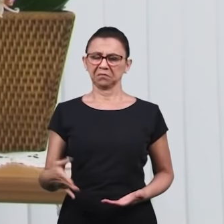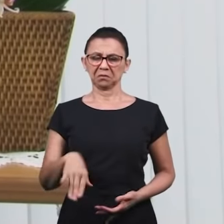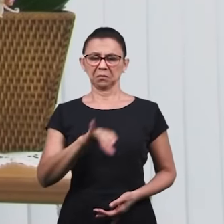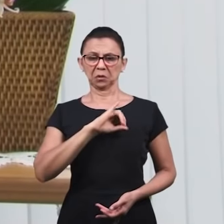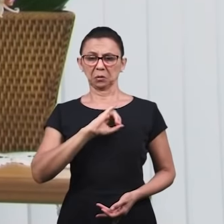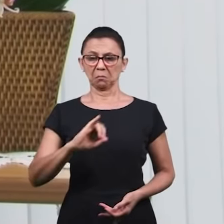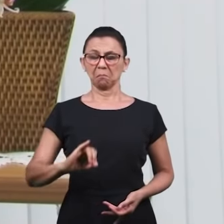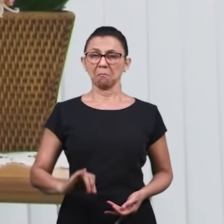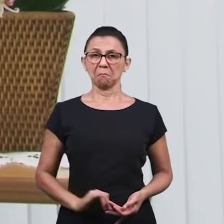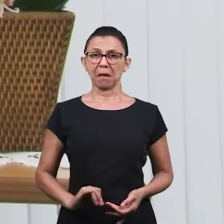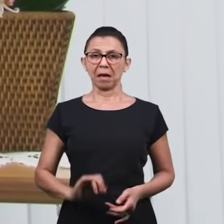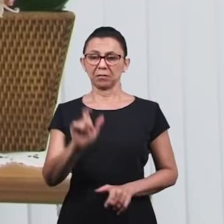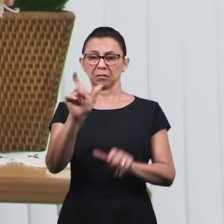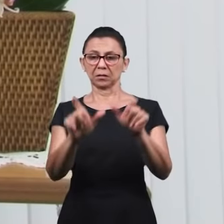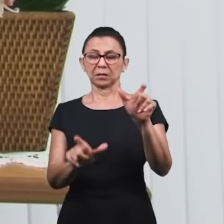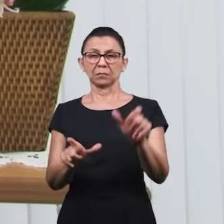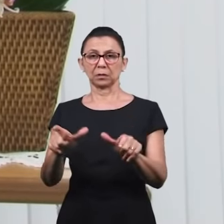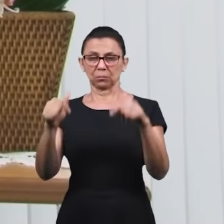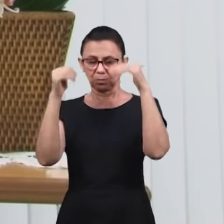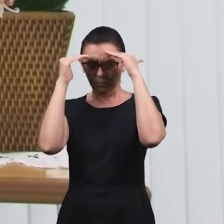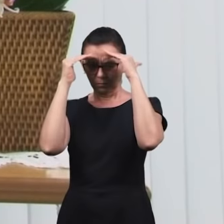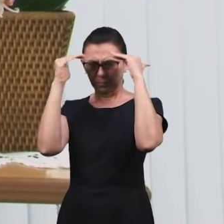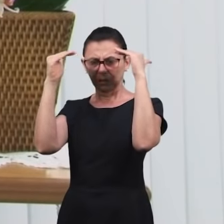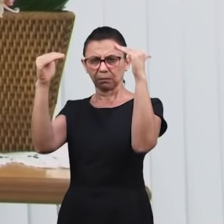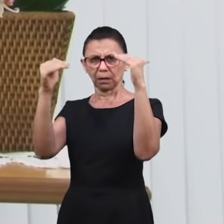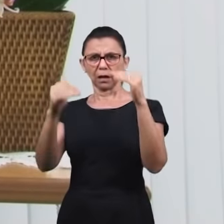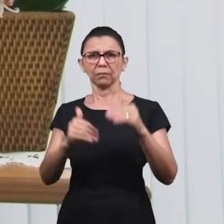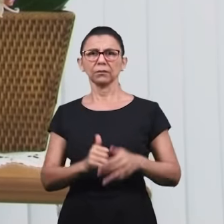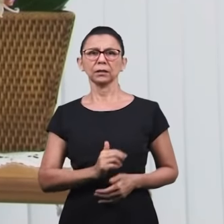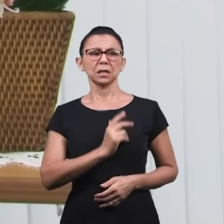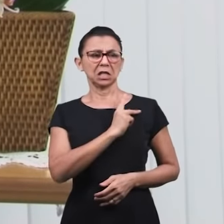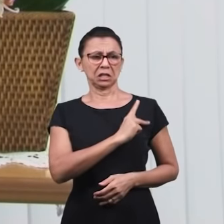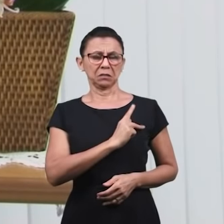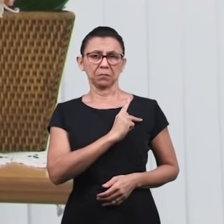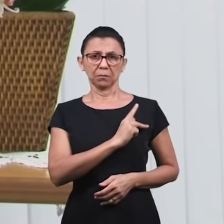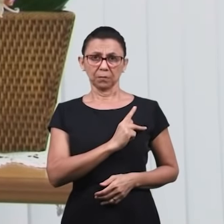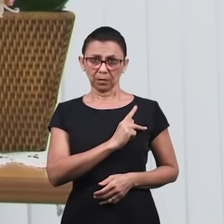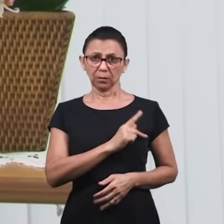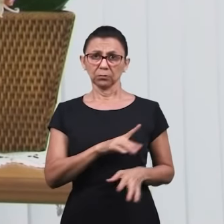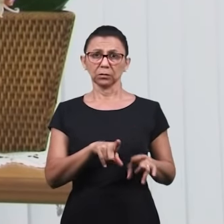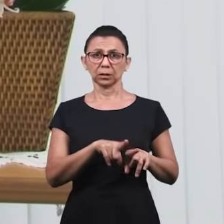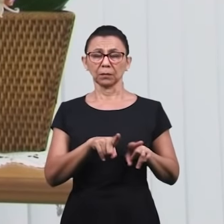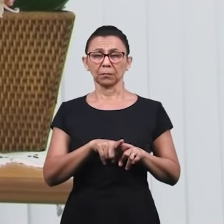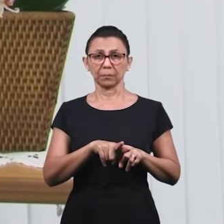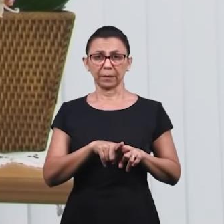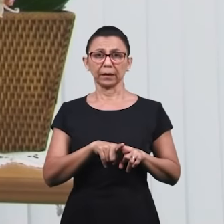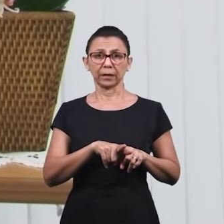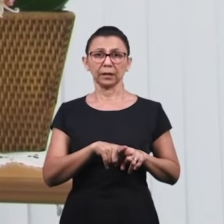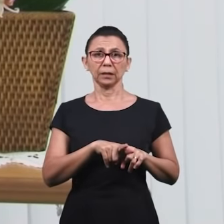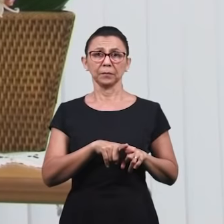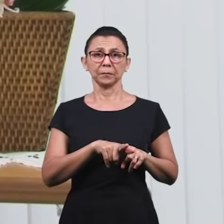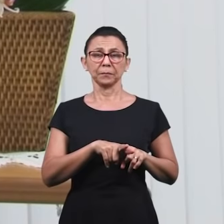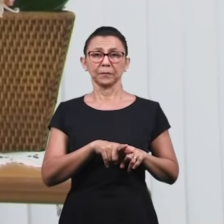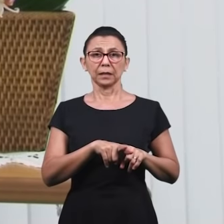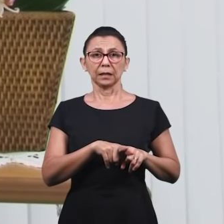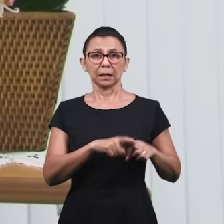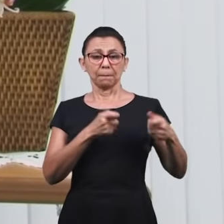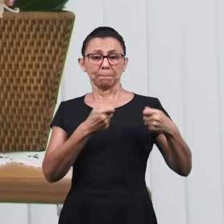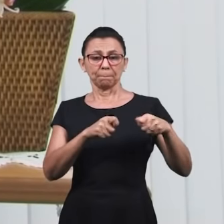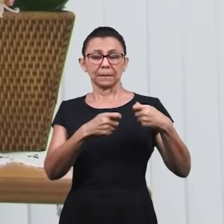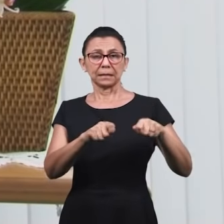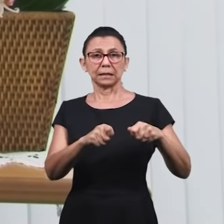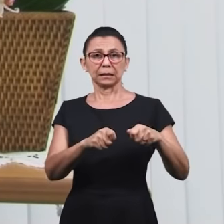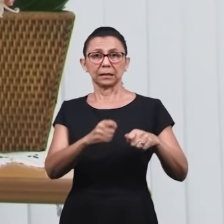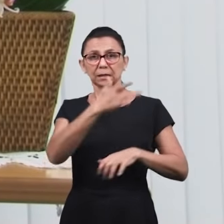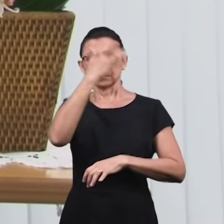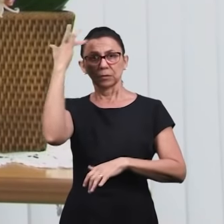abertura com o império, recebido, respeitado, temido, perseguidor da igreja, dentro de toda a sua razão